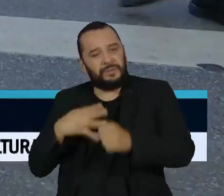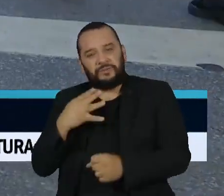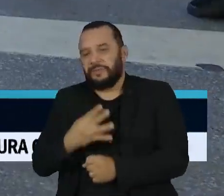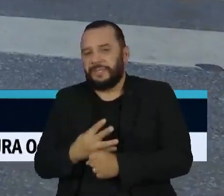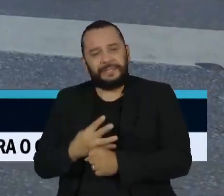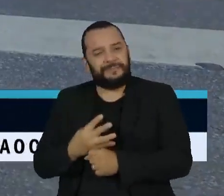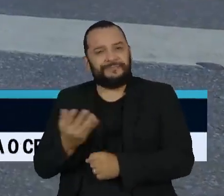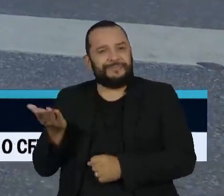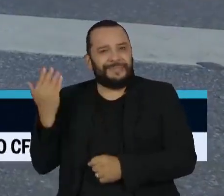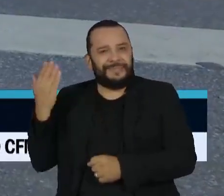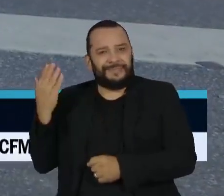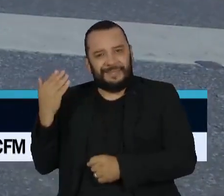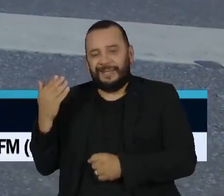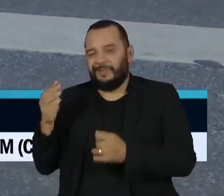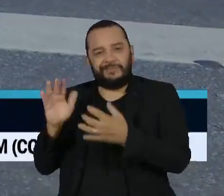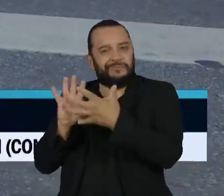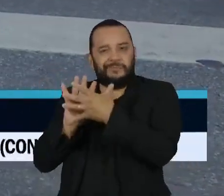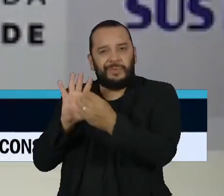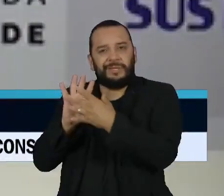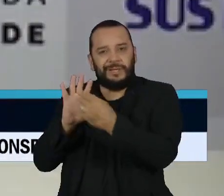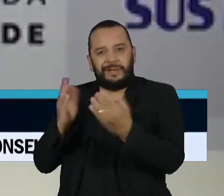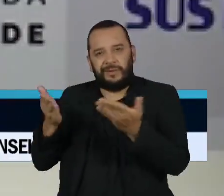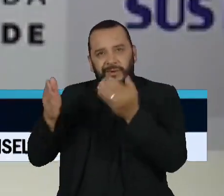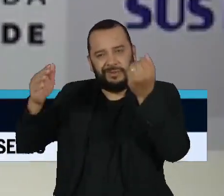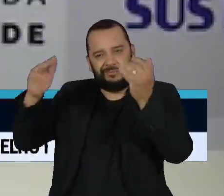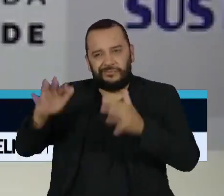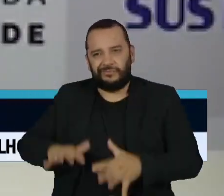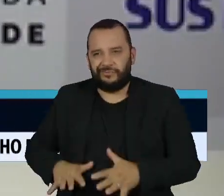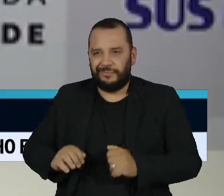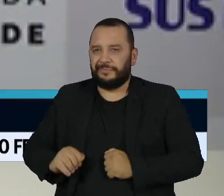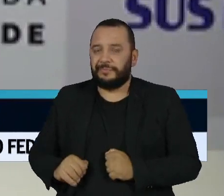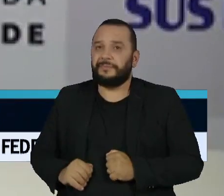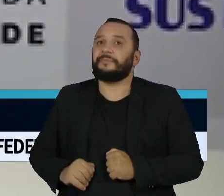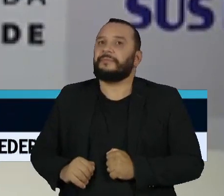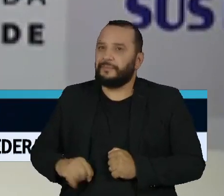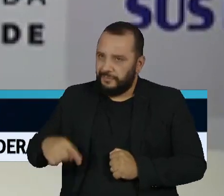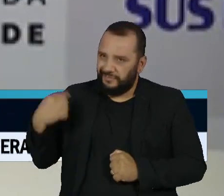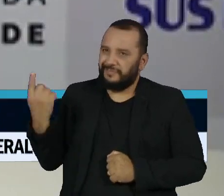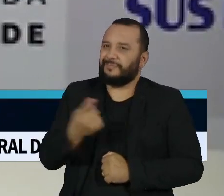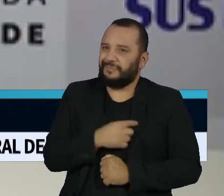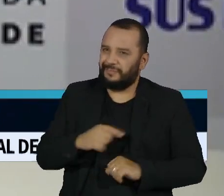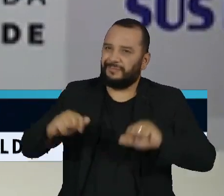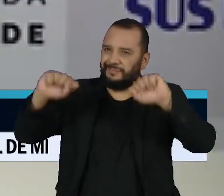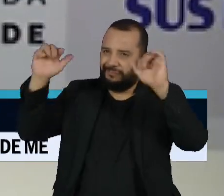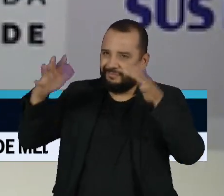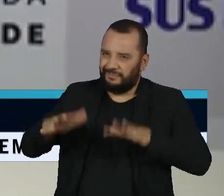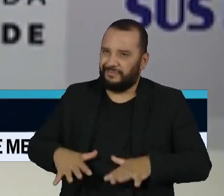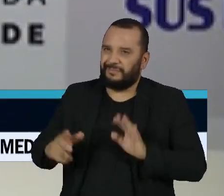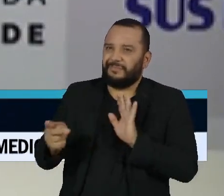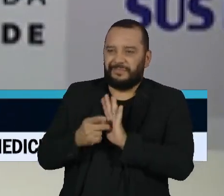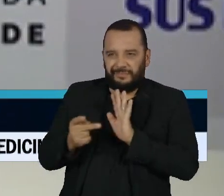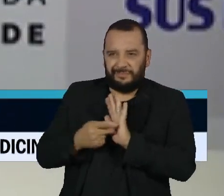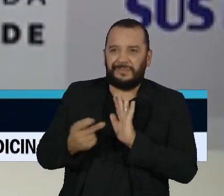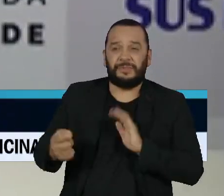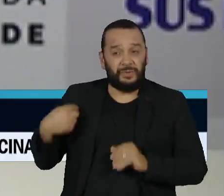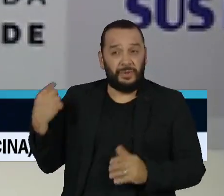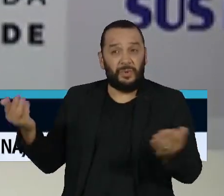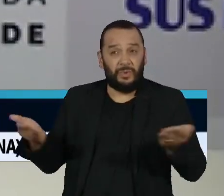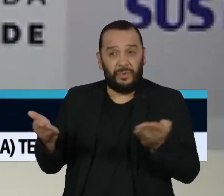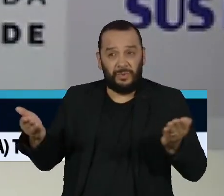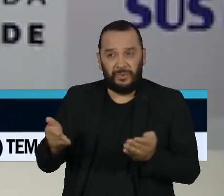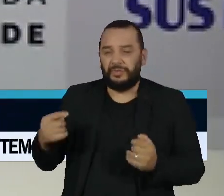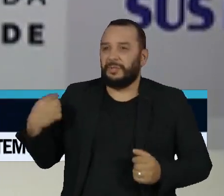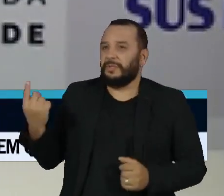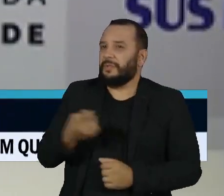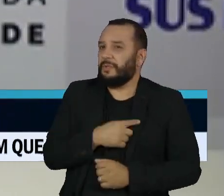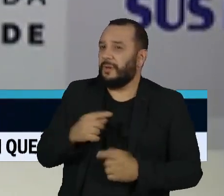de exemplo mundial no combate à AIDS. Nós tivemos importantes retrocessos que hoje nós precisamos, principalmente no que